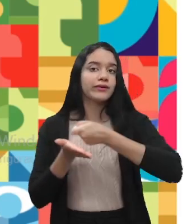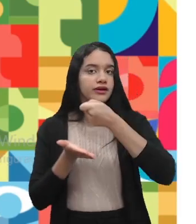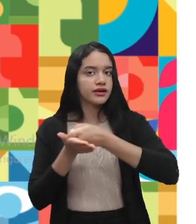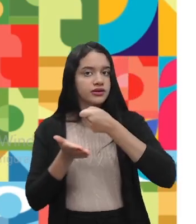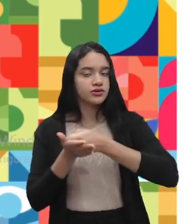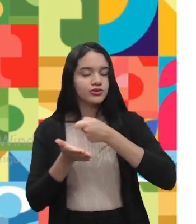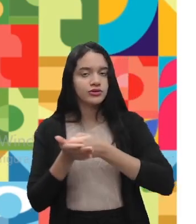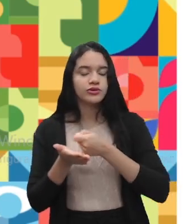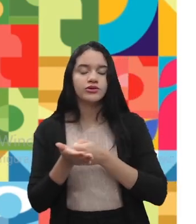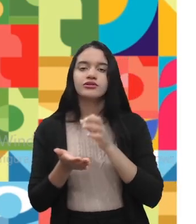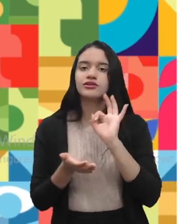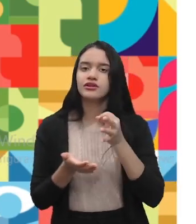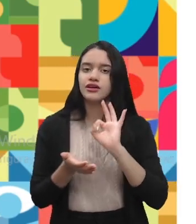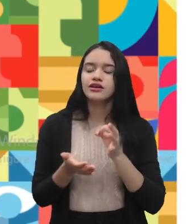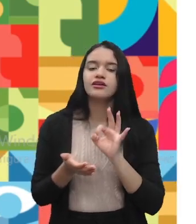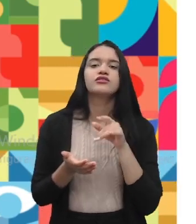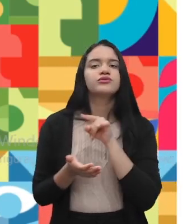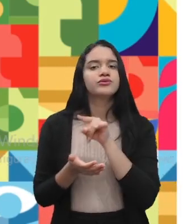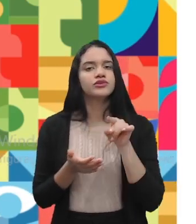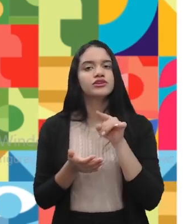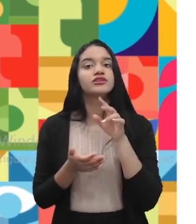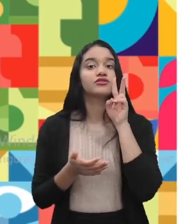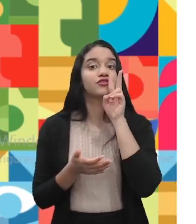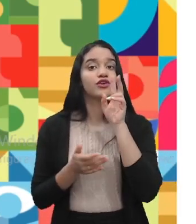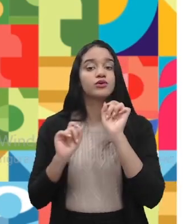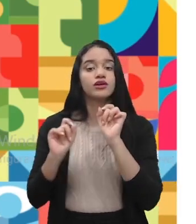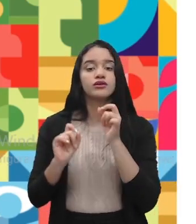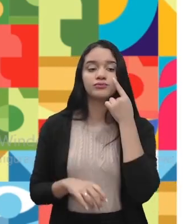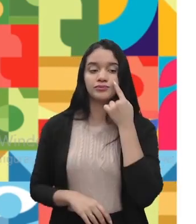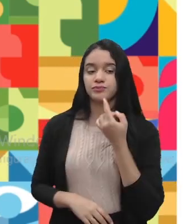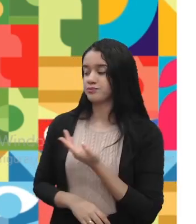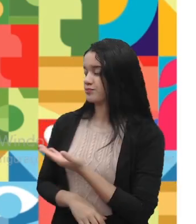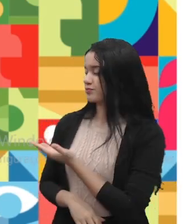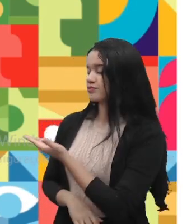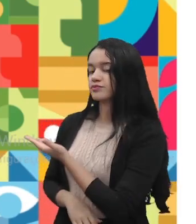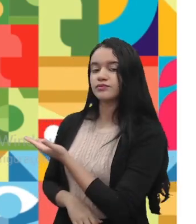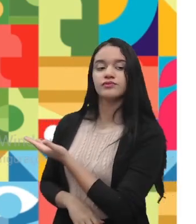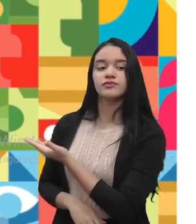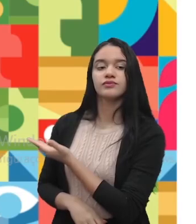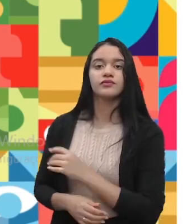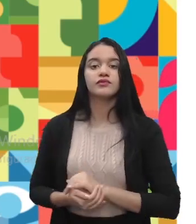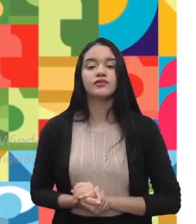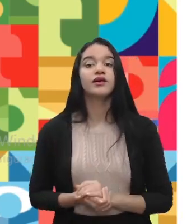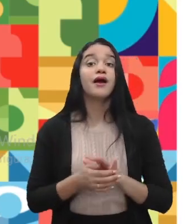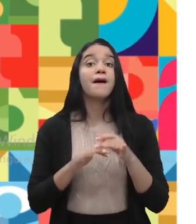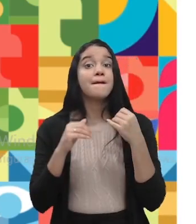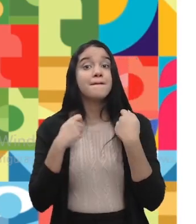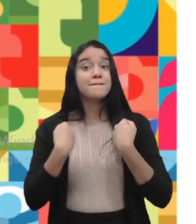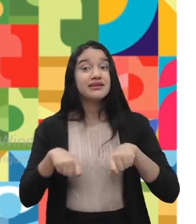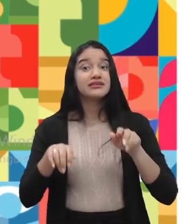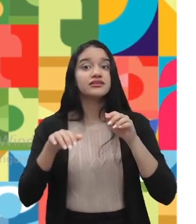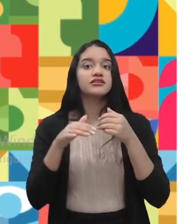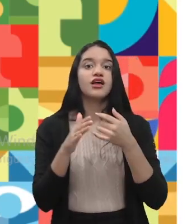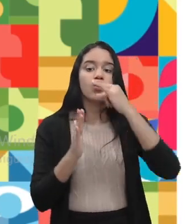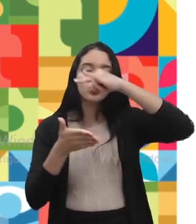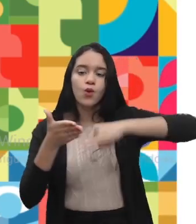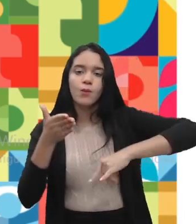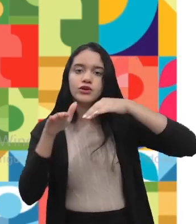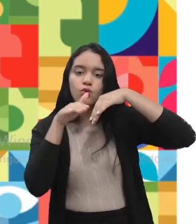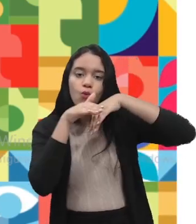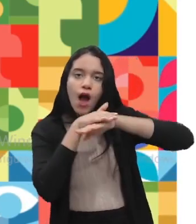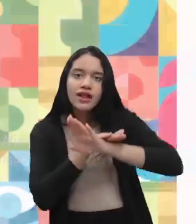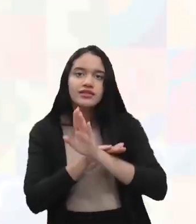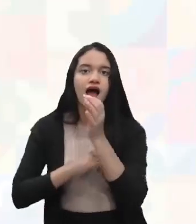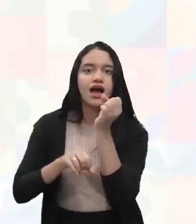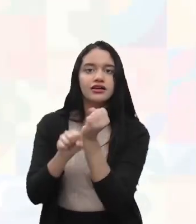tá? Tanto que lá no último item, vocês vão ver que essa documentação precisa ficar guardada por cinco anos. Então, não é uma coisa